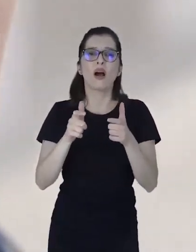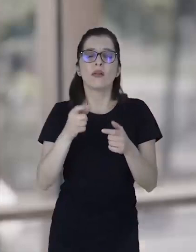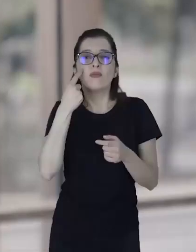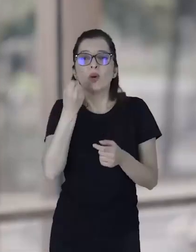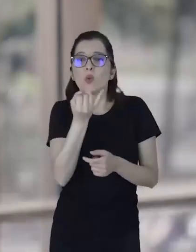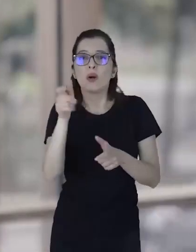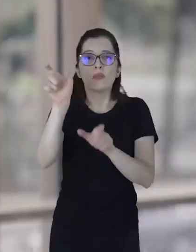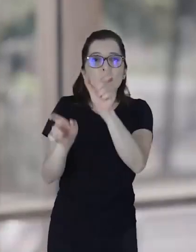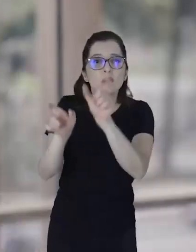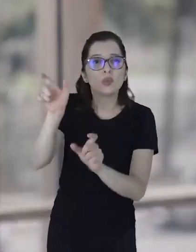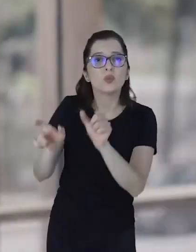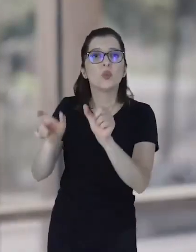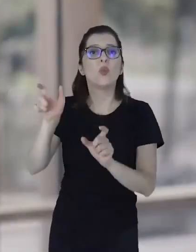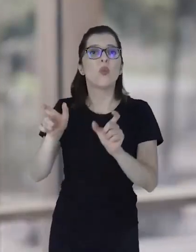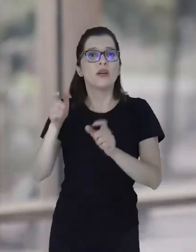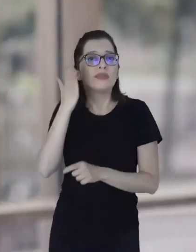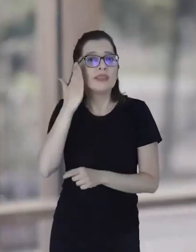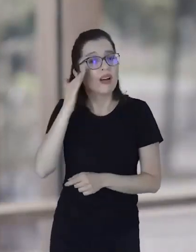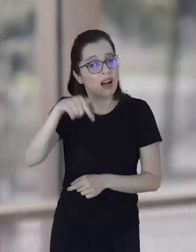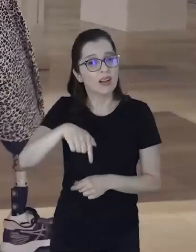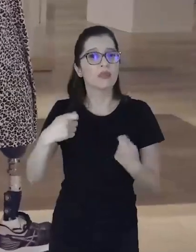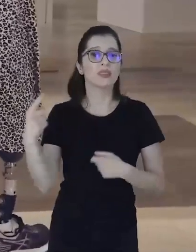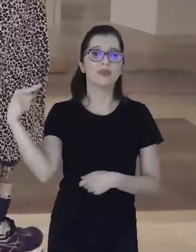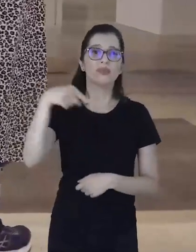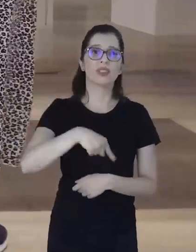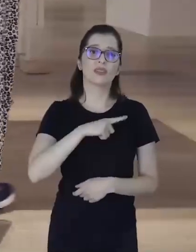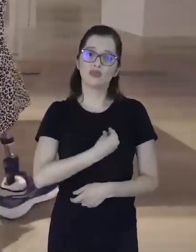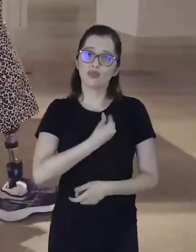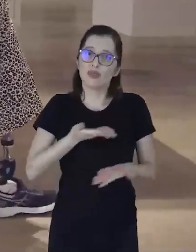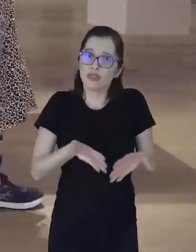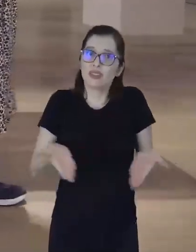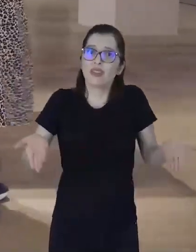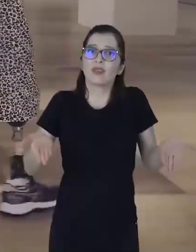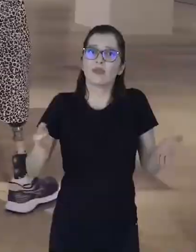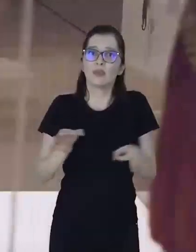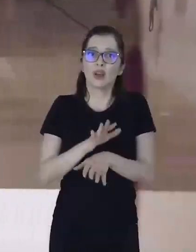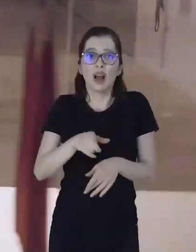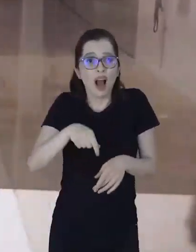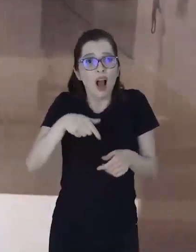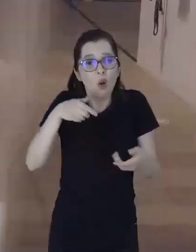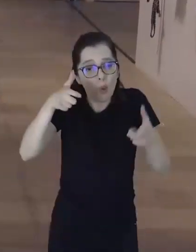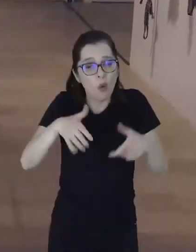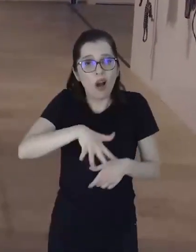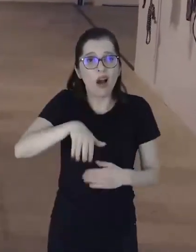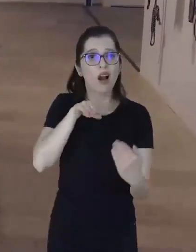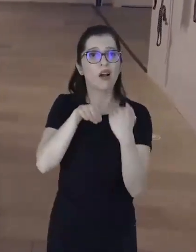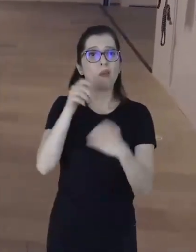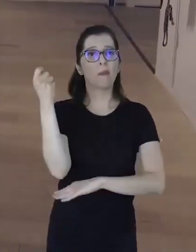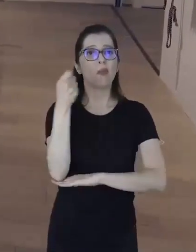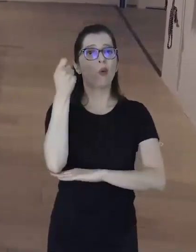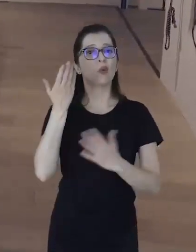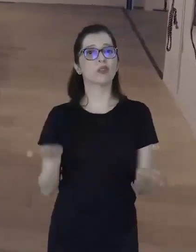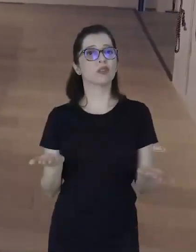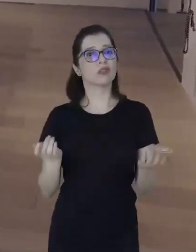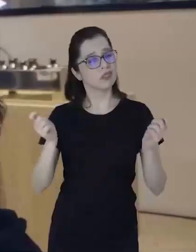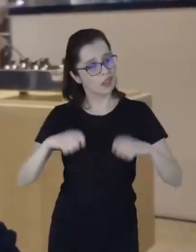para o maior número de pessoas saber que isso existe e poder vir para cá. Não só quem apenas passa aqui na